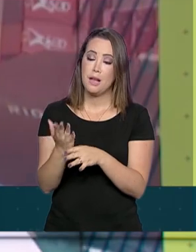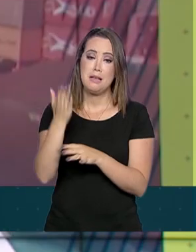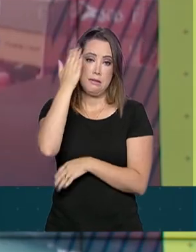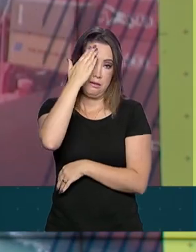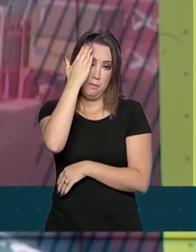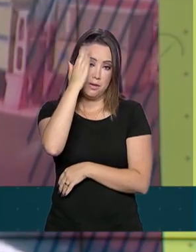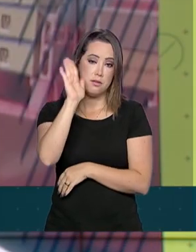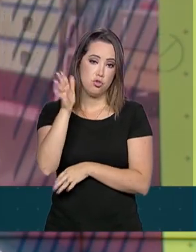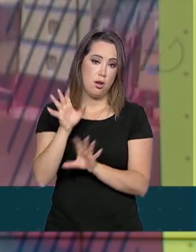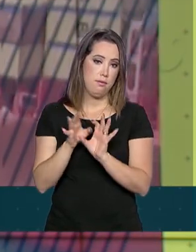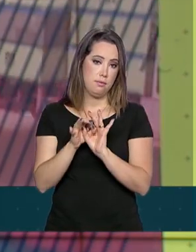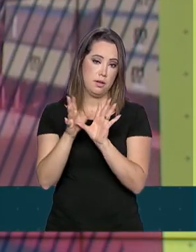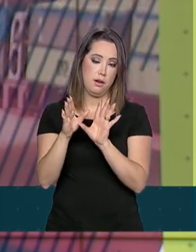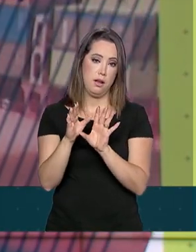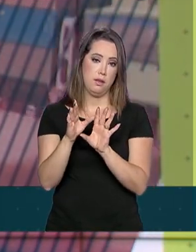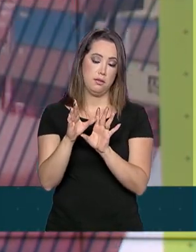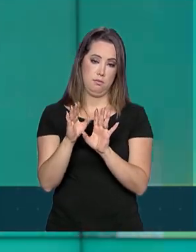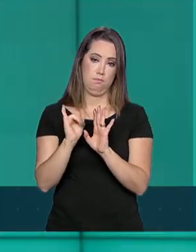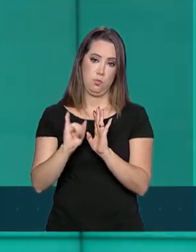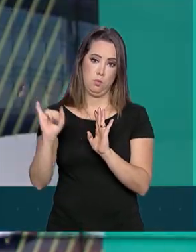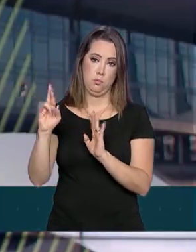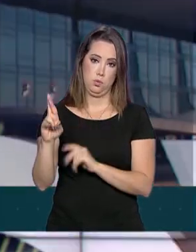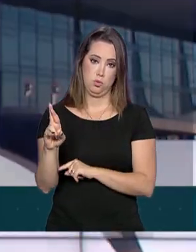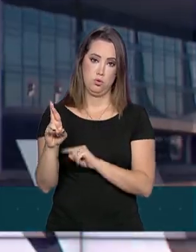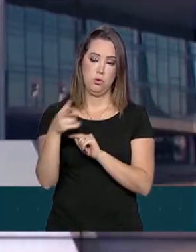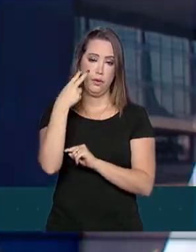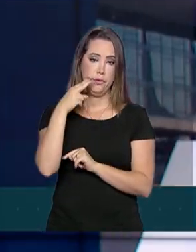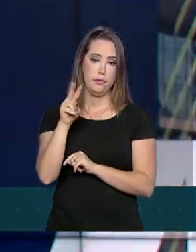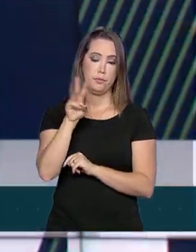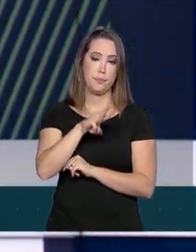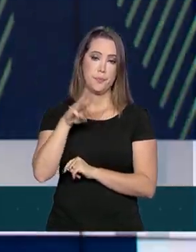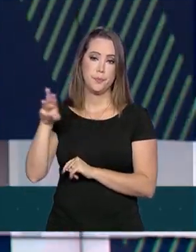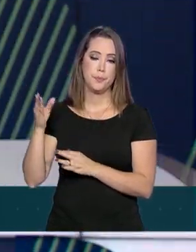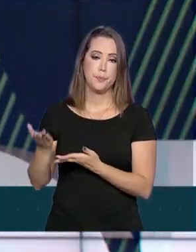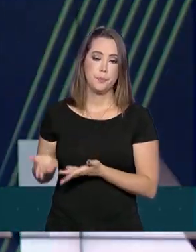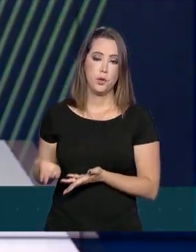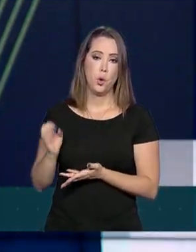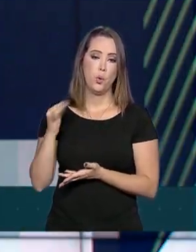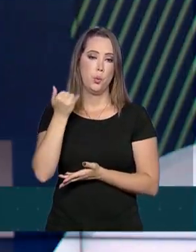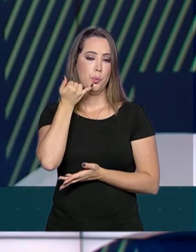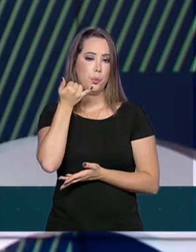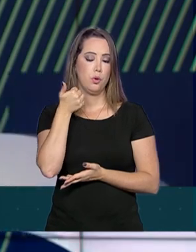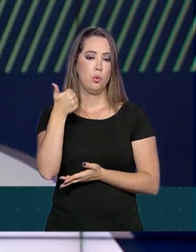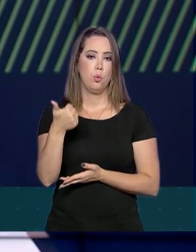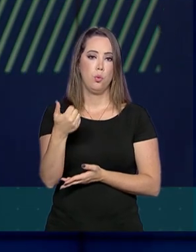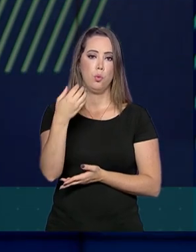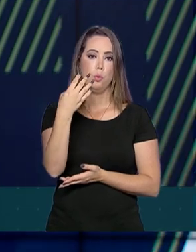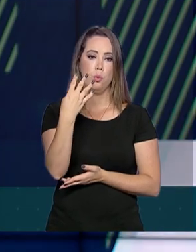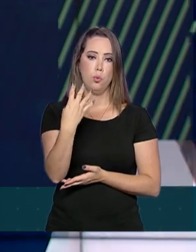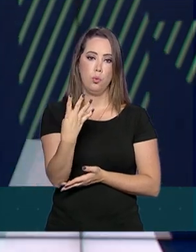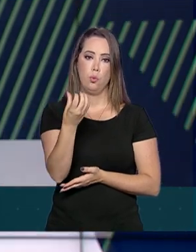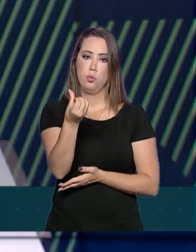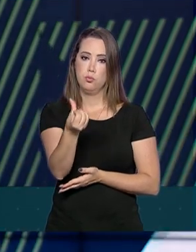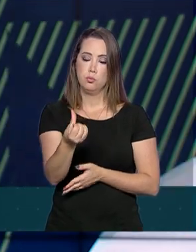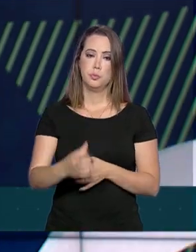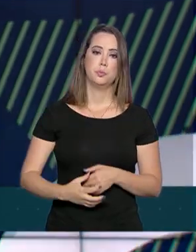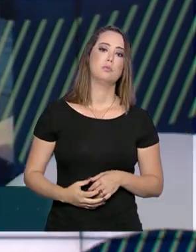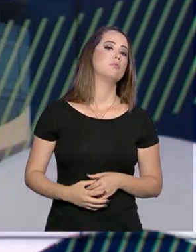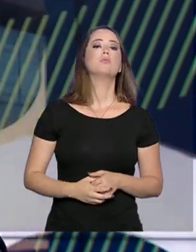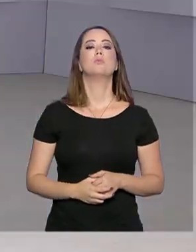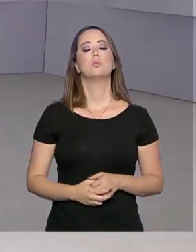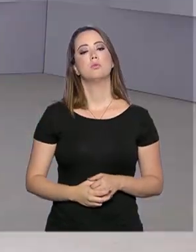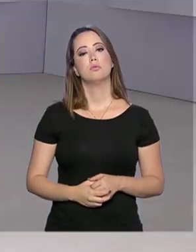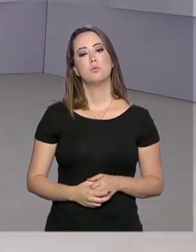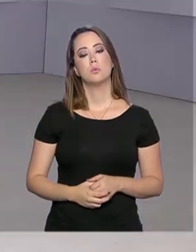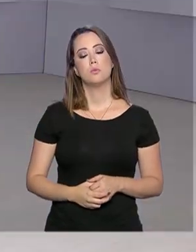a declaração liberada, basta acessar a página da Receita na internet ou ligar para o Receitafone no 146.